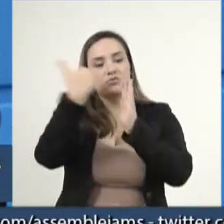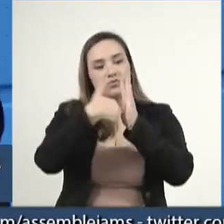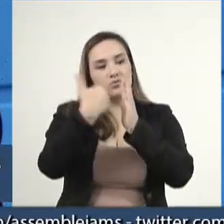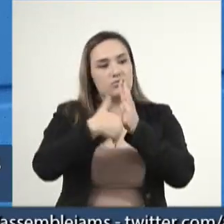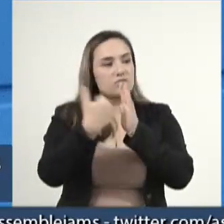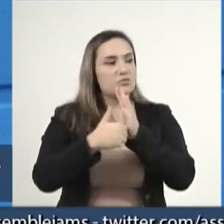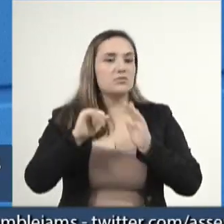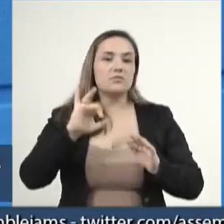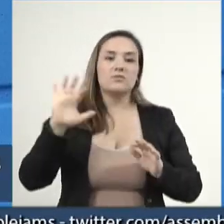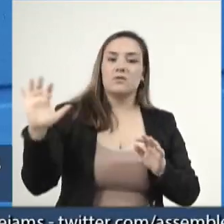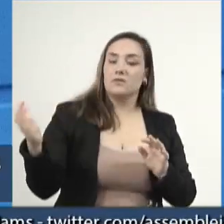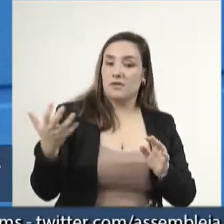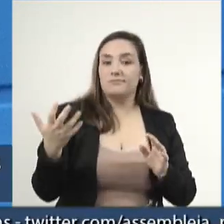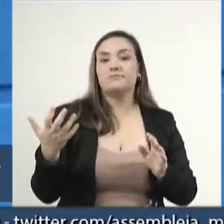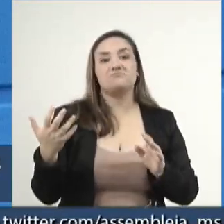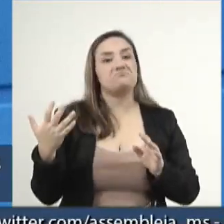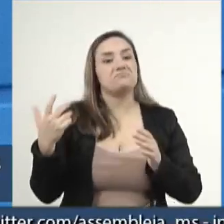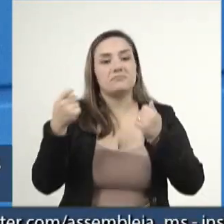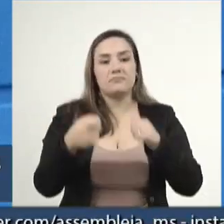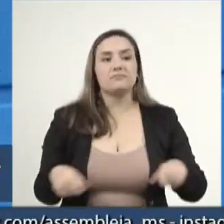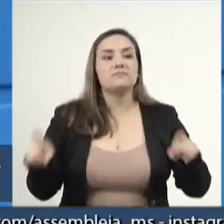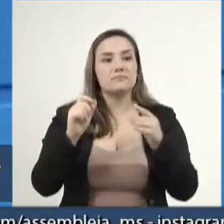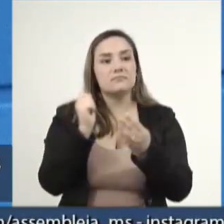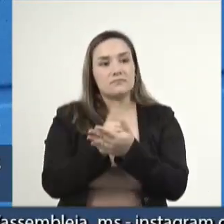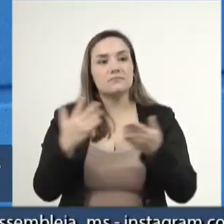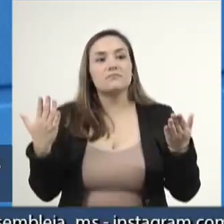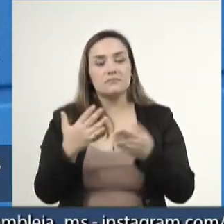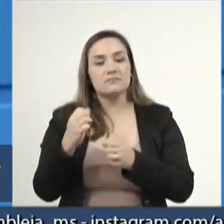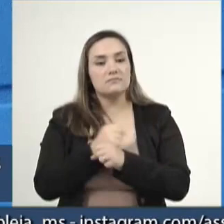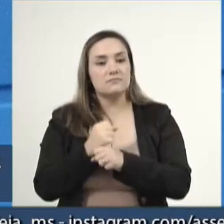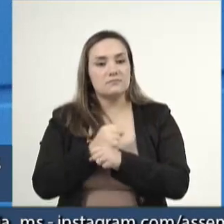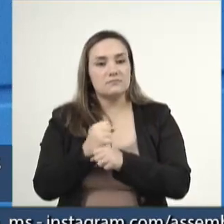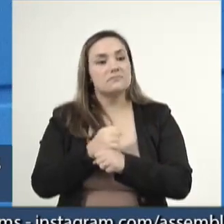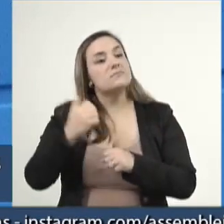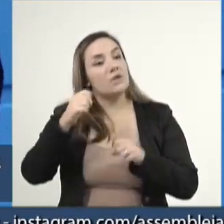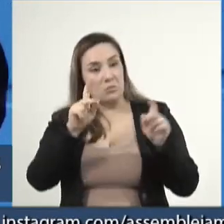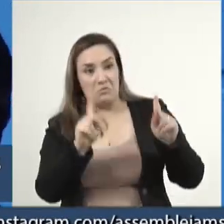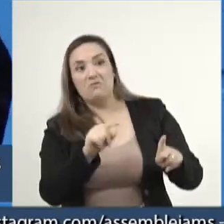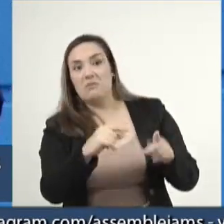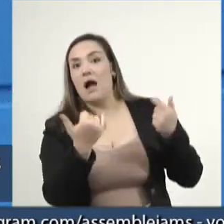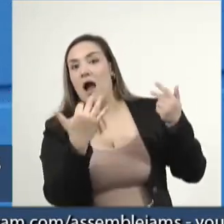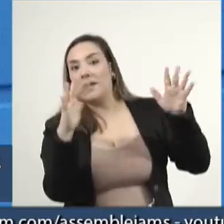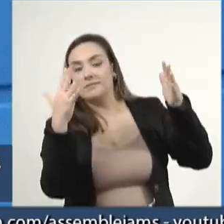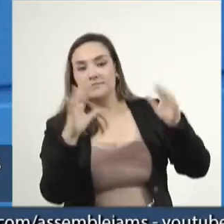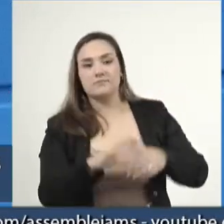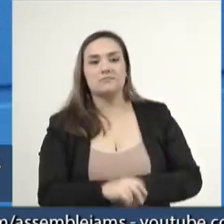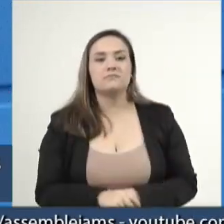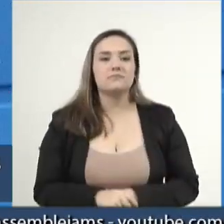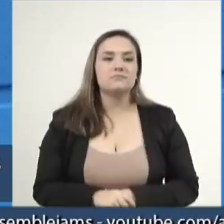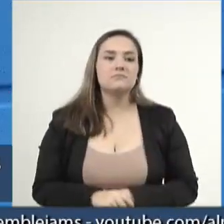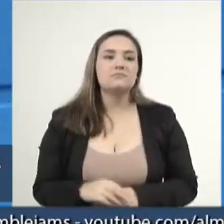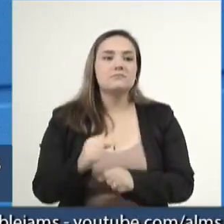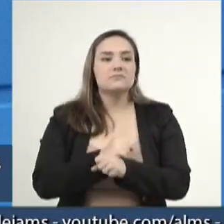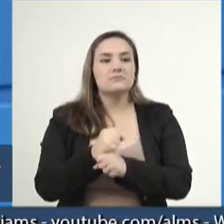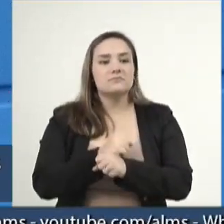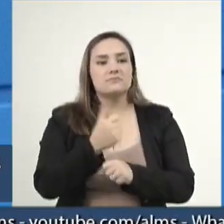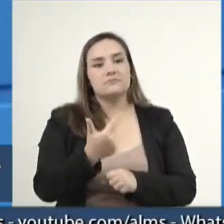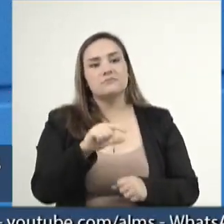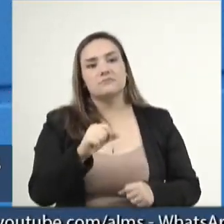entre os declarantes de imposto de renda nos últimos anos, e o povo está aplaudindo ali atrás. Só em 2022,